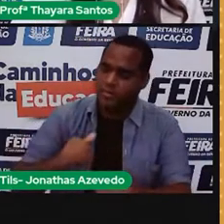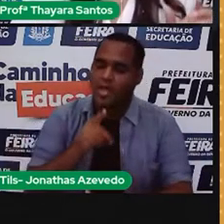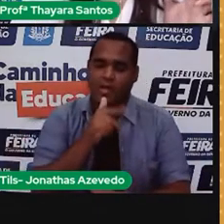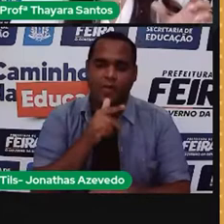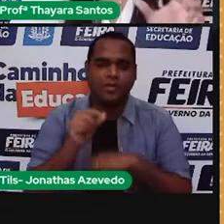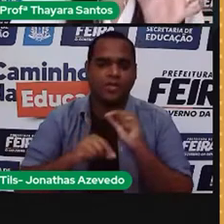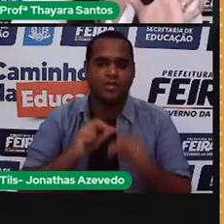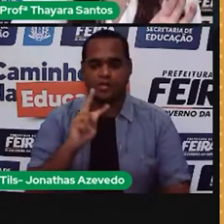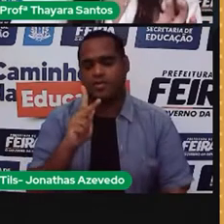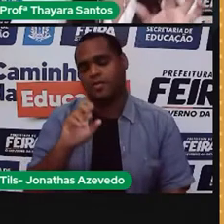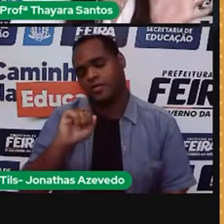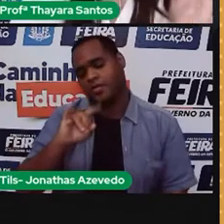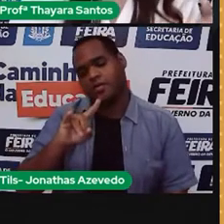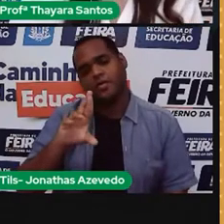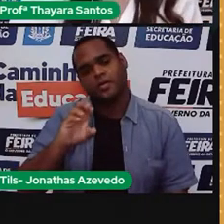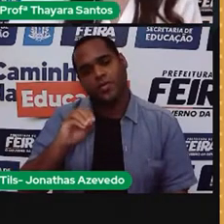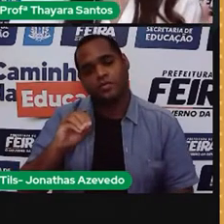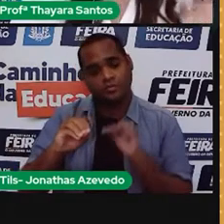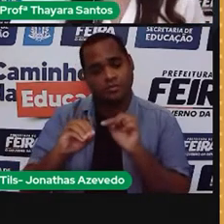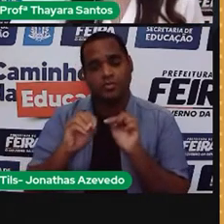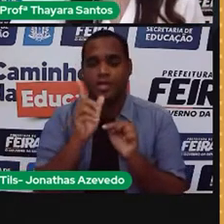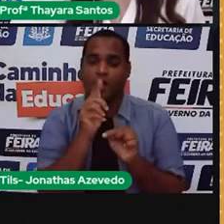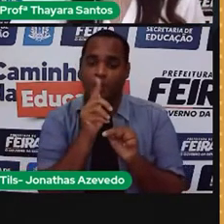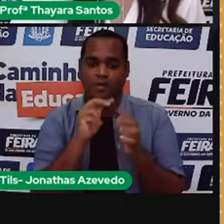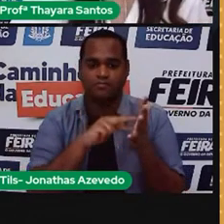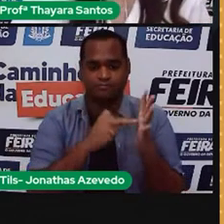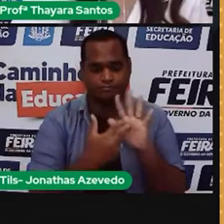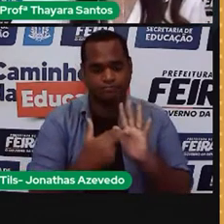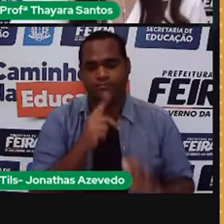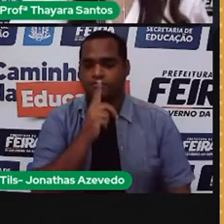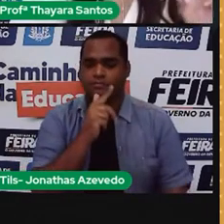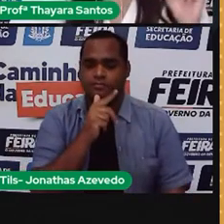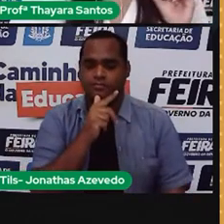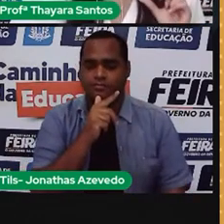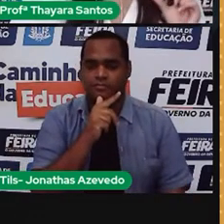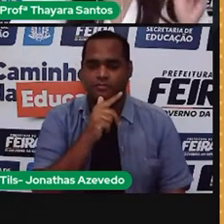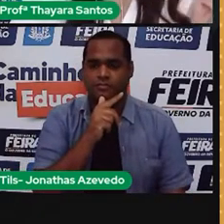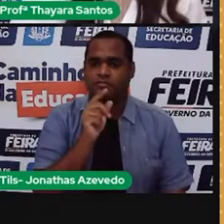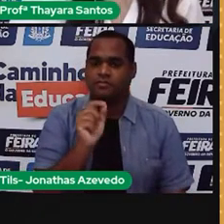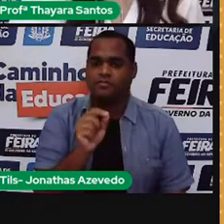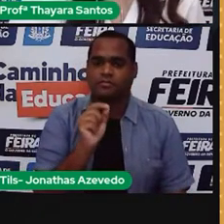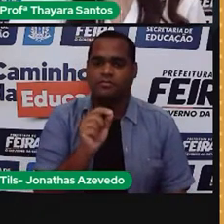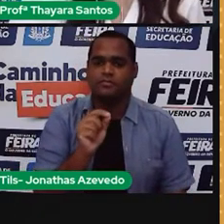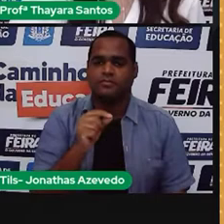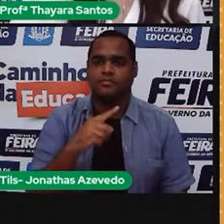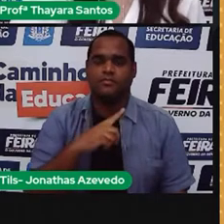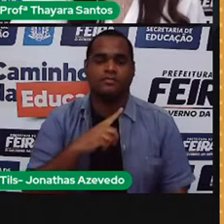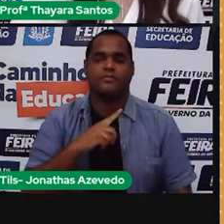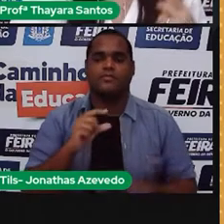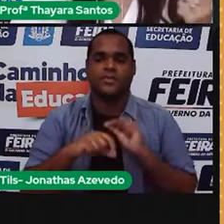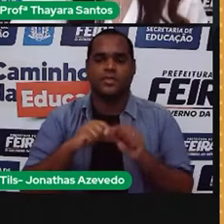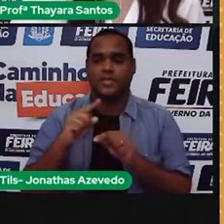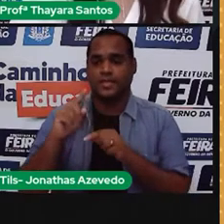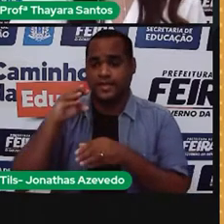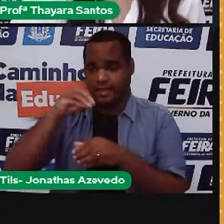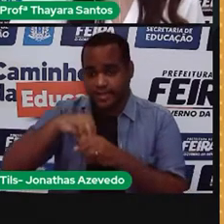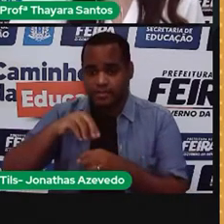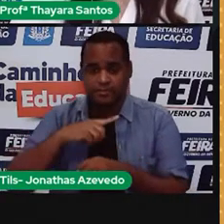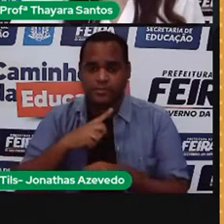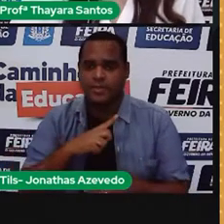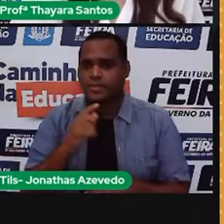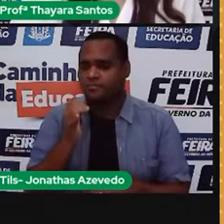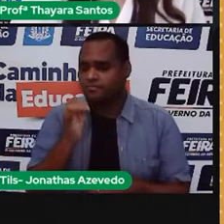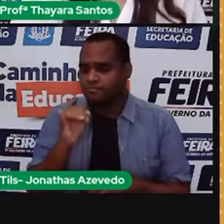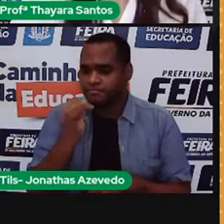Essa palavrinha hidrelétrica, hidro, está relacionado com água. Então, nas hidrelétricas, a energia elétrica é